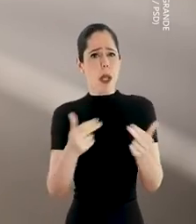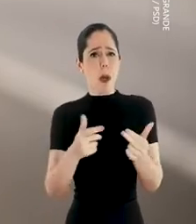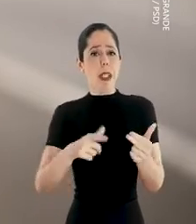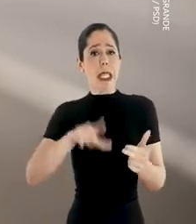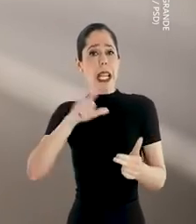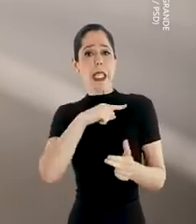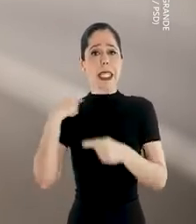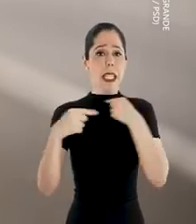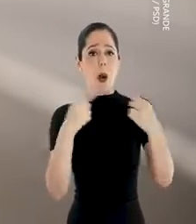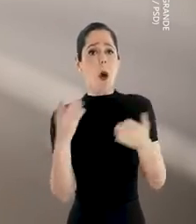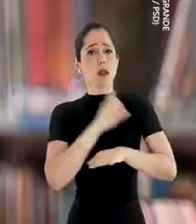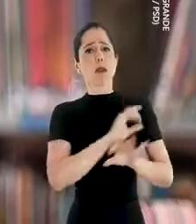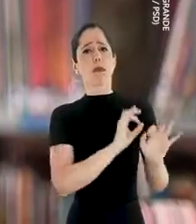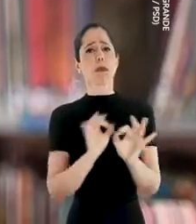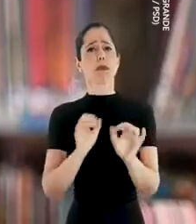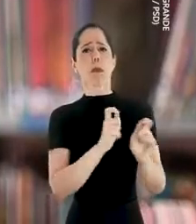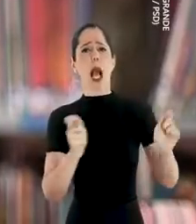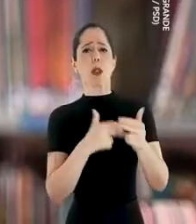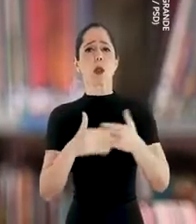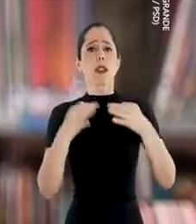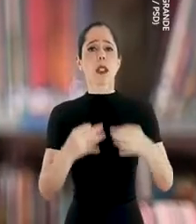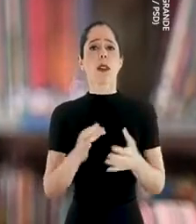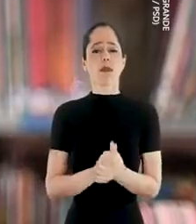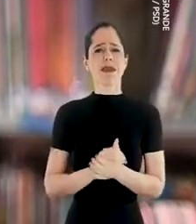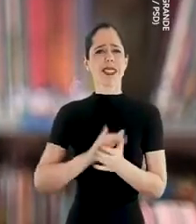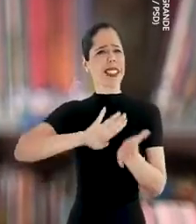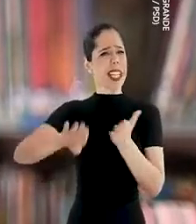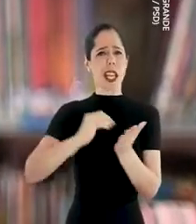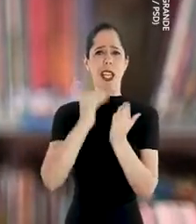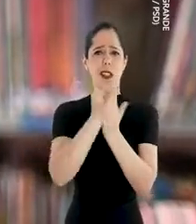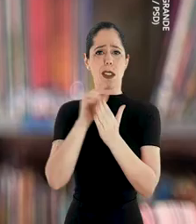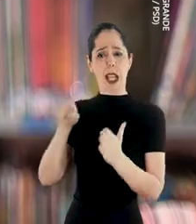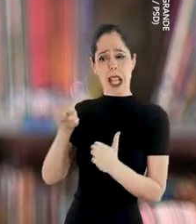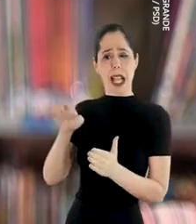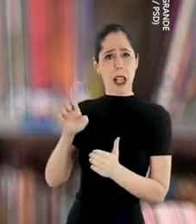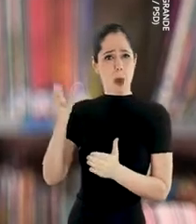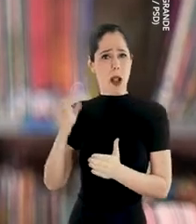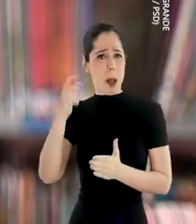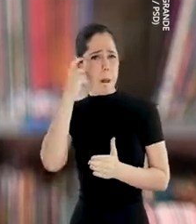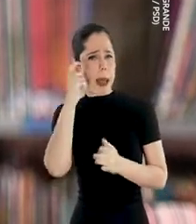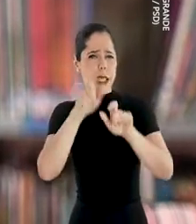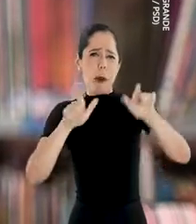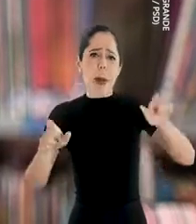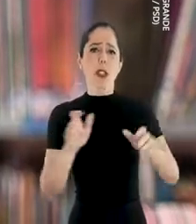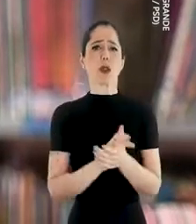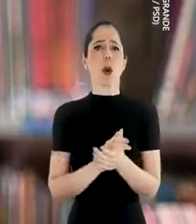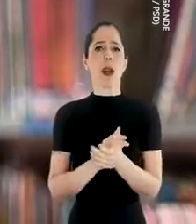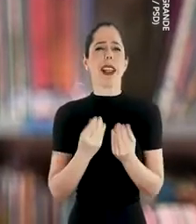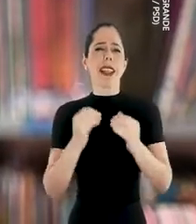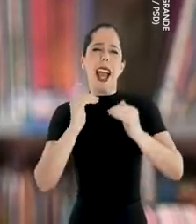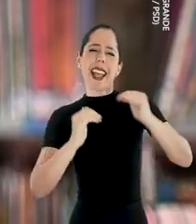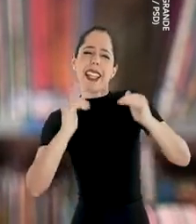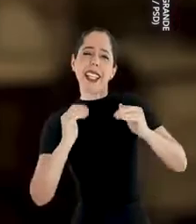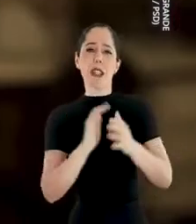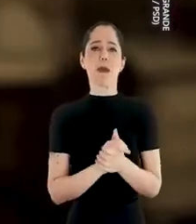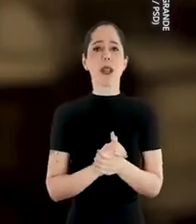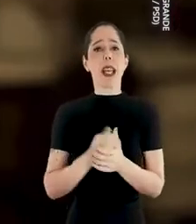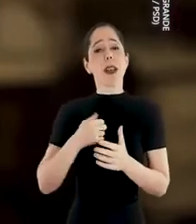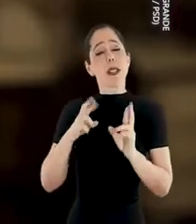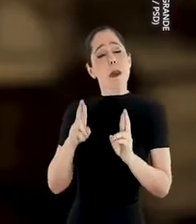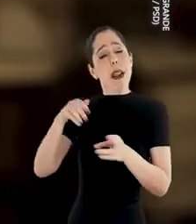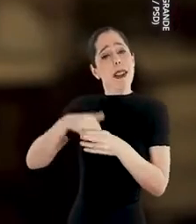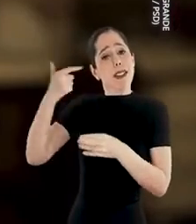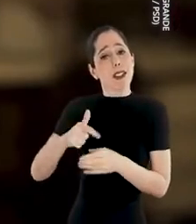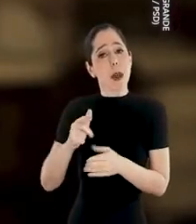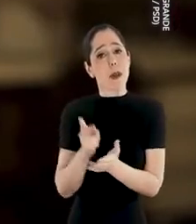atrasadas, hoje está tudo em dia. Sem radicalismo. O Eduardo, ele pensa nas pessoas, ele traz o equilíbrio. Espero que